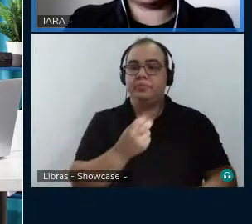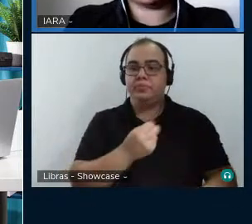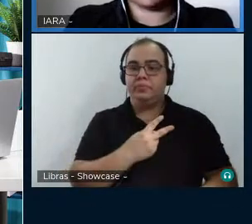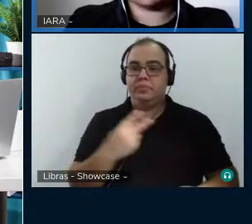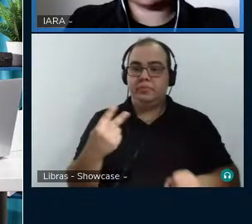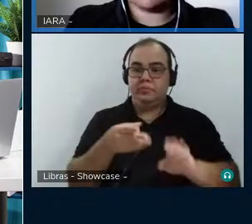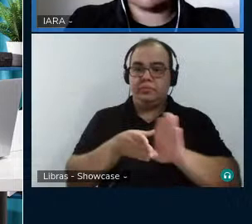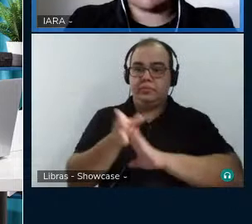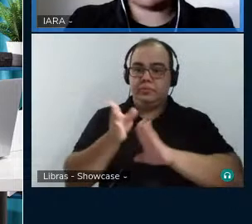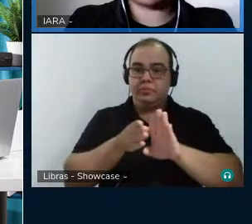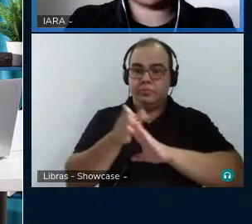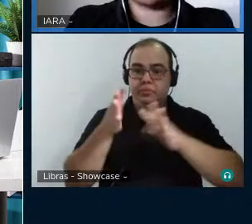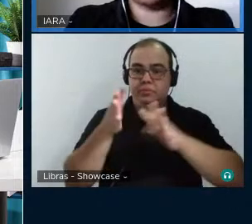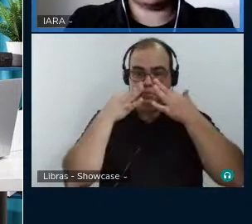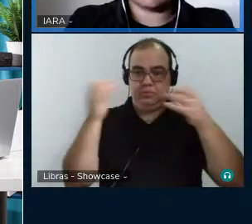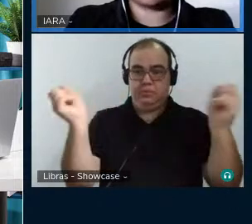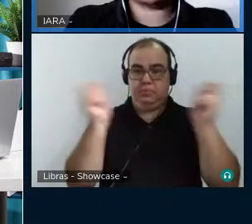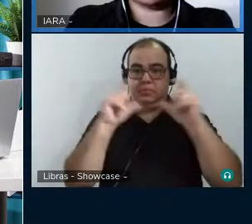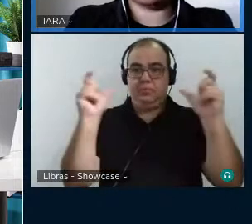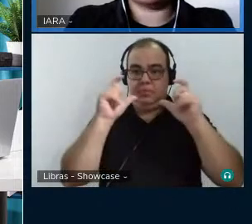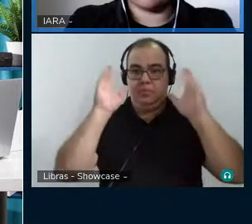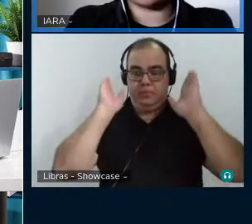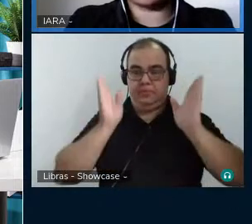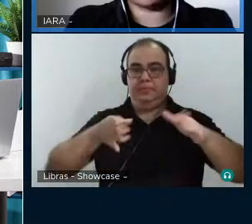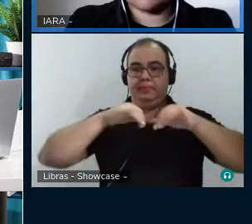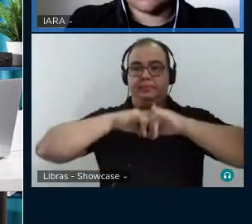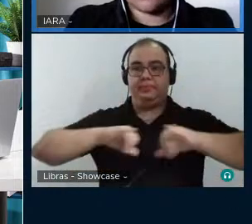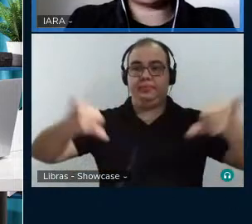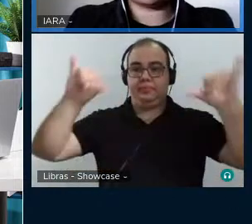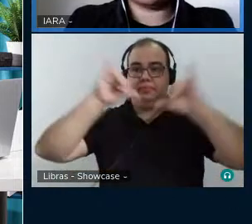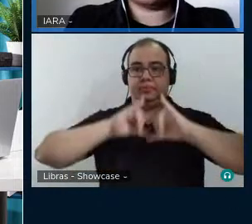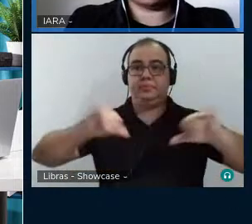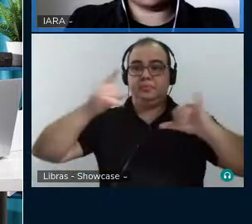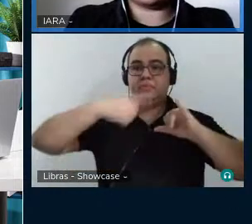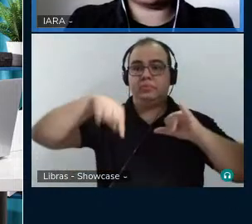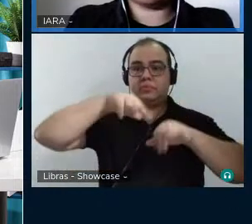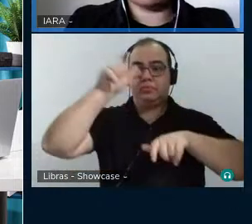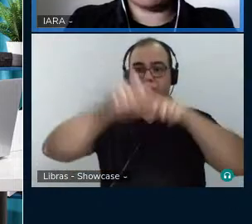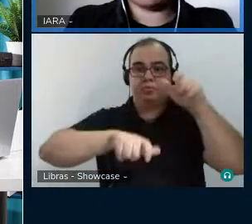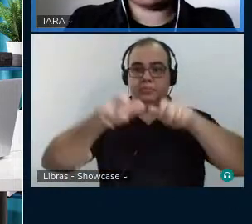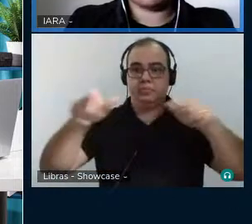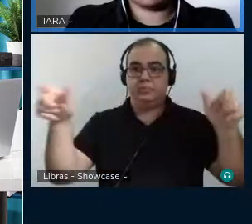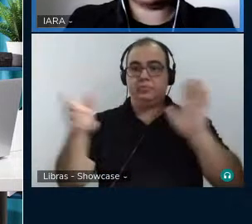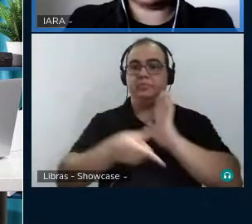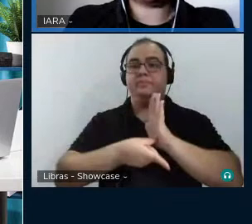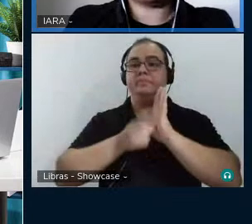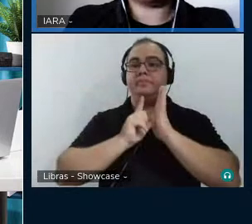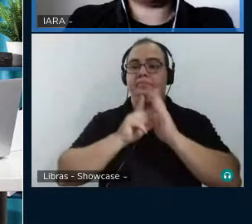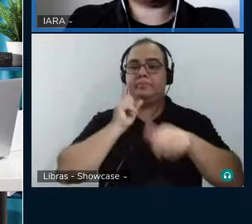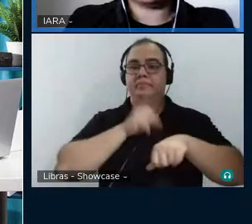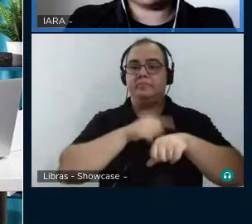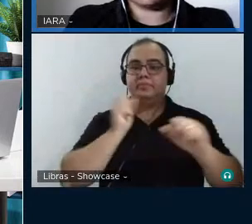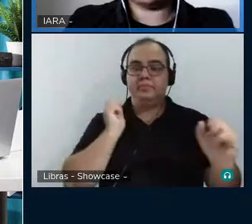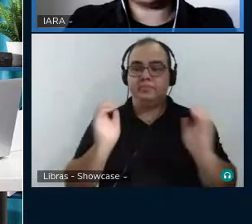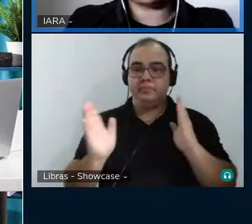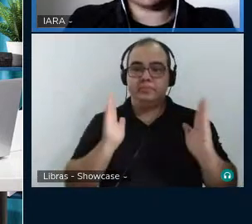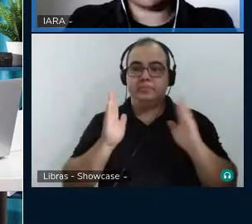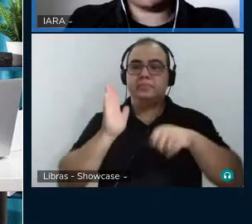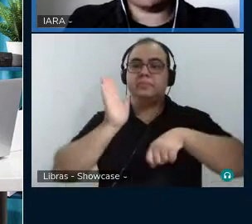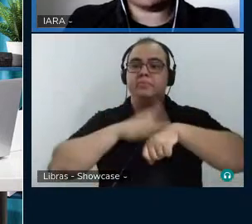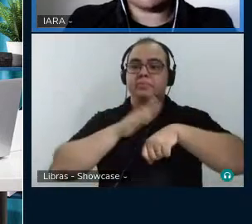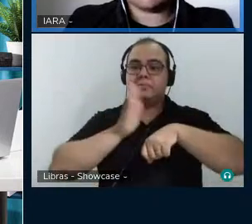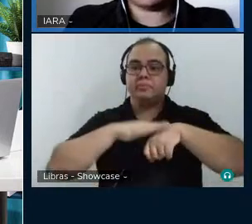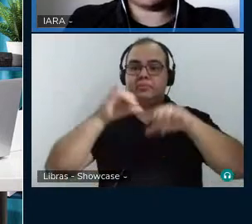orientações e alertas já publicados e enviados aos servidores previamente, neste período, a realização de